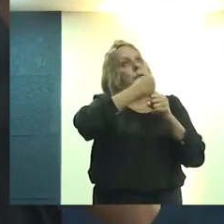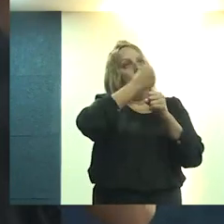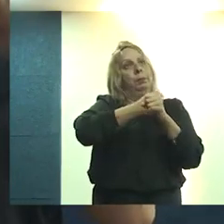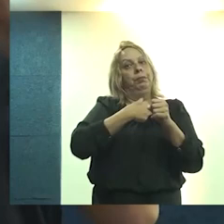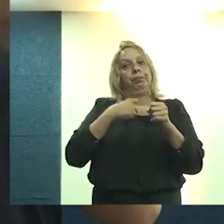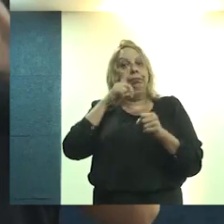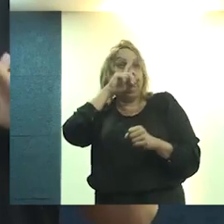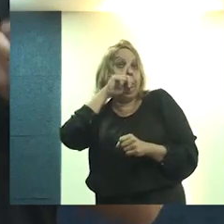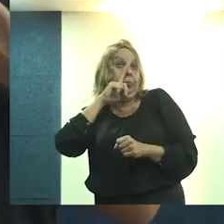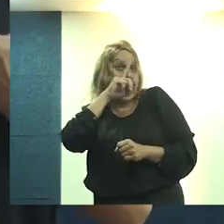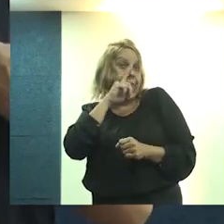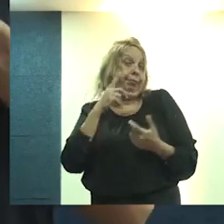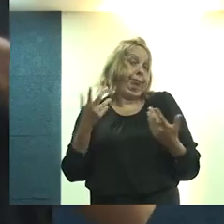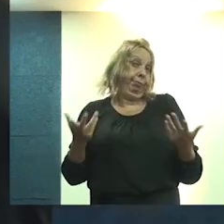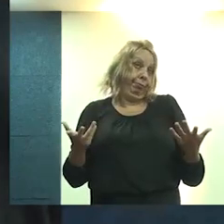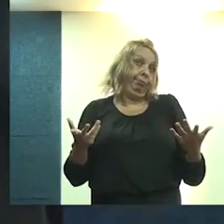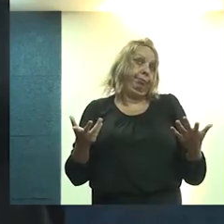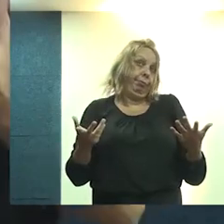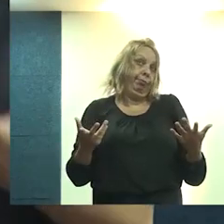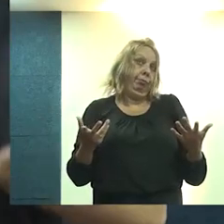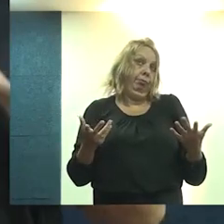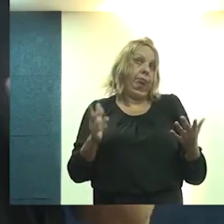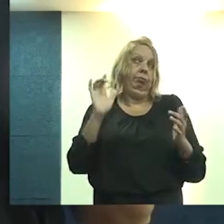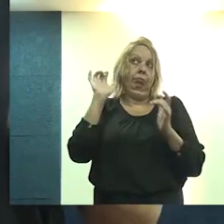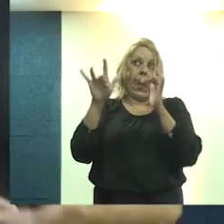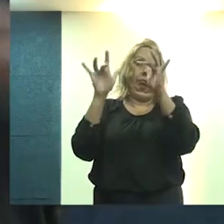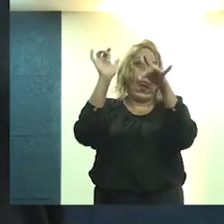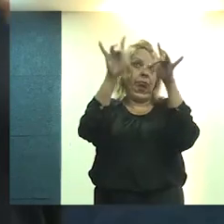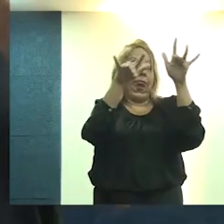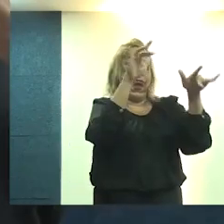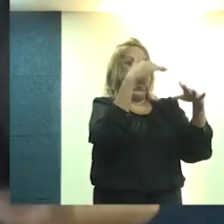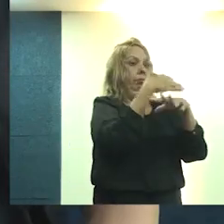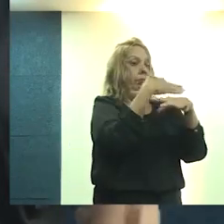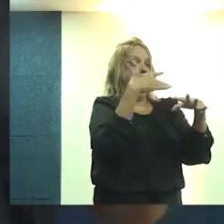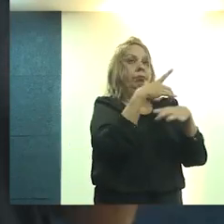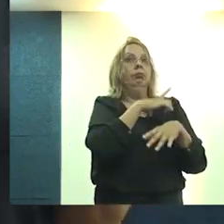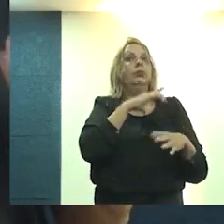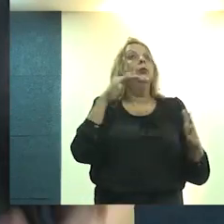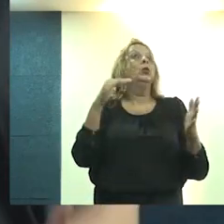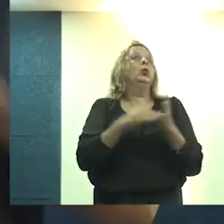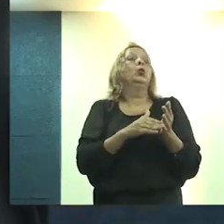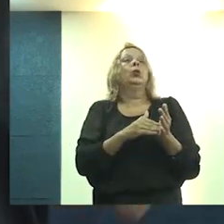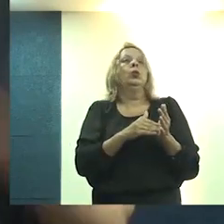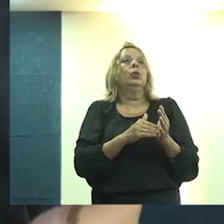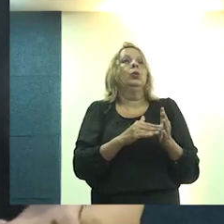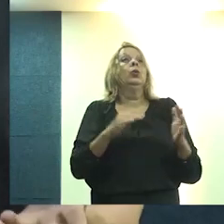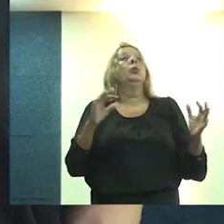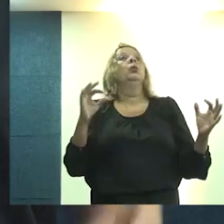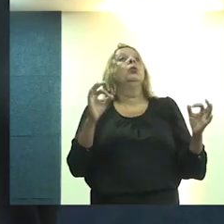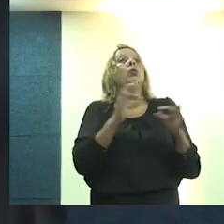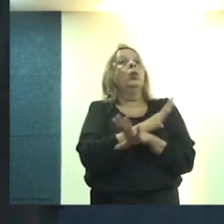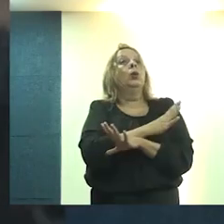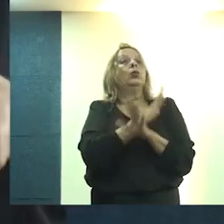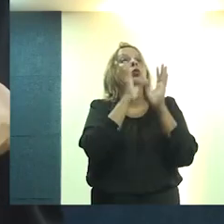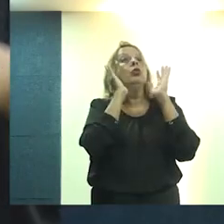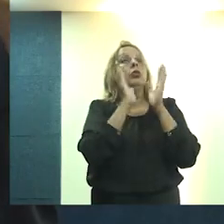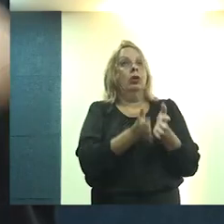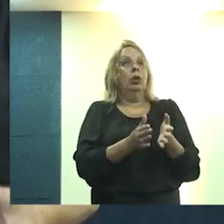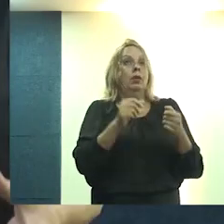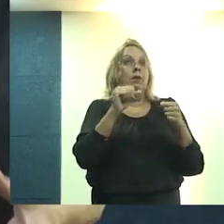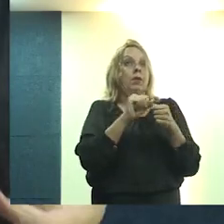construção em área de risco. Nós estamos abandonando as cidades que têm todo o investimento público